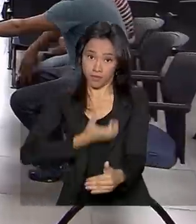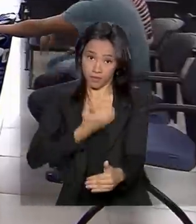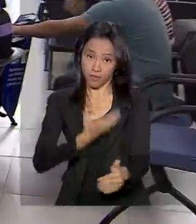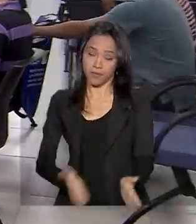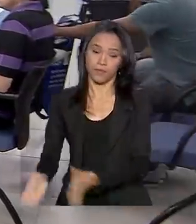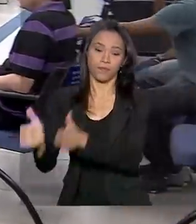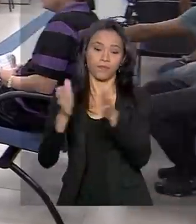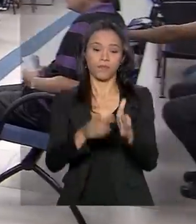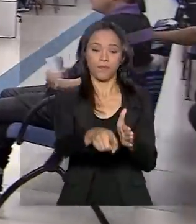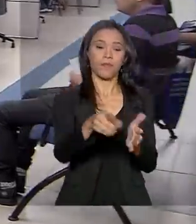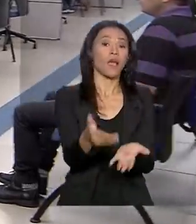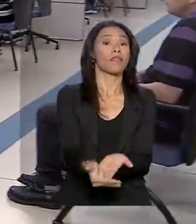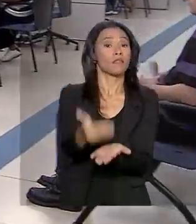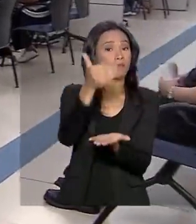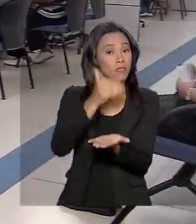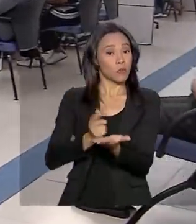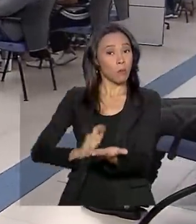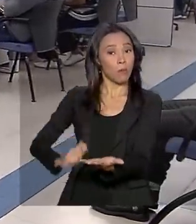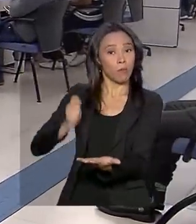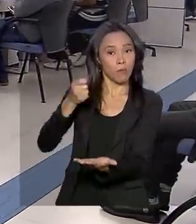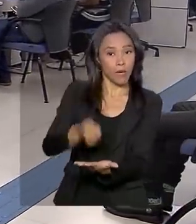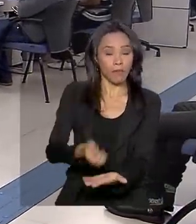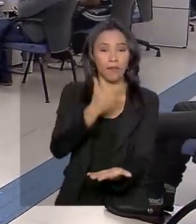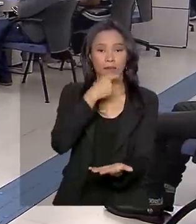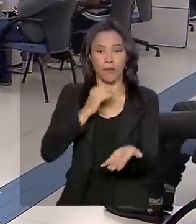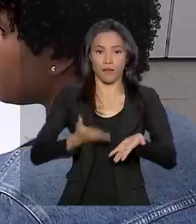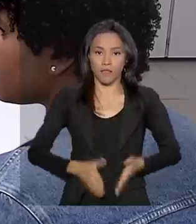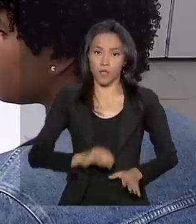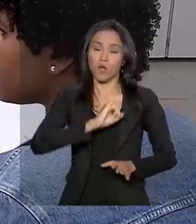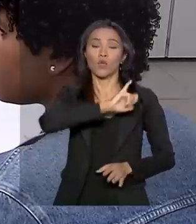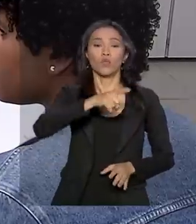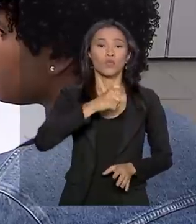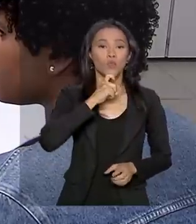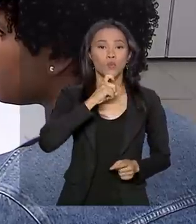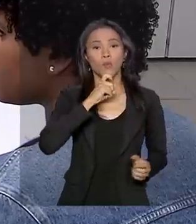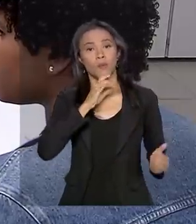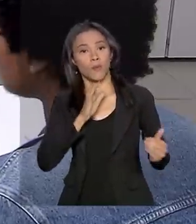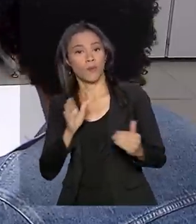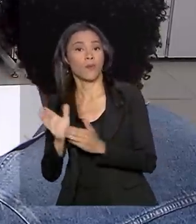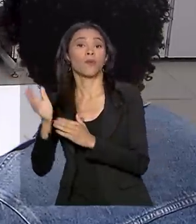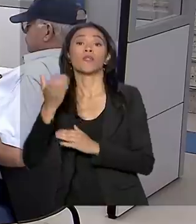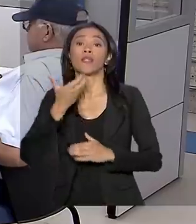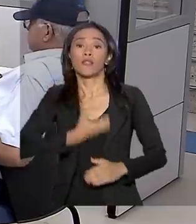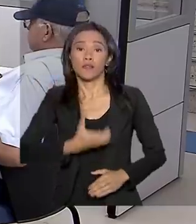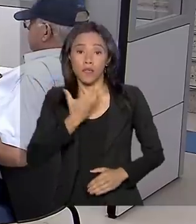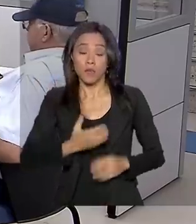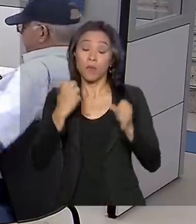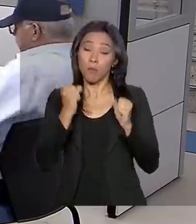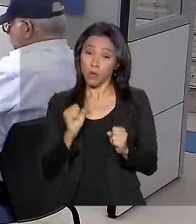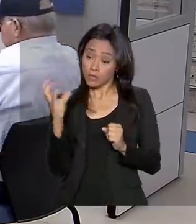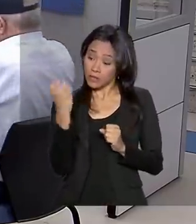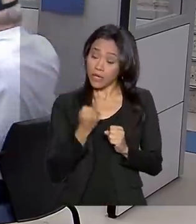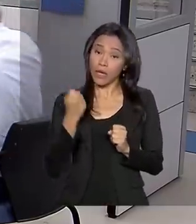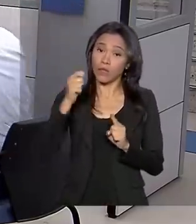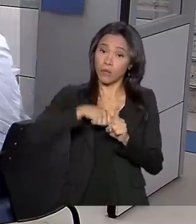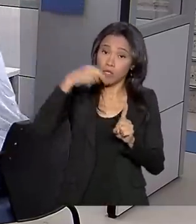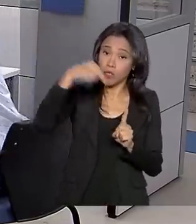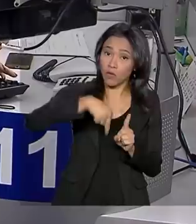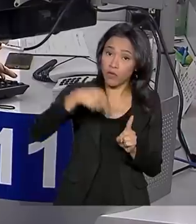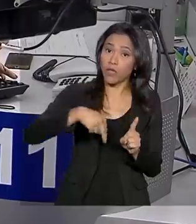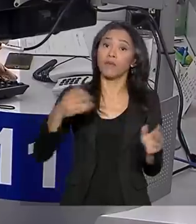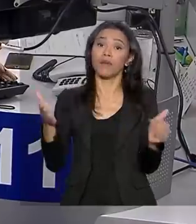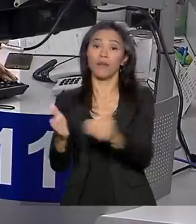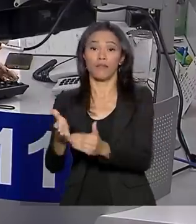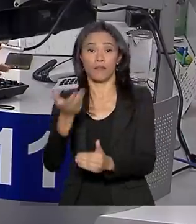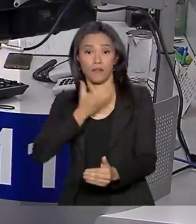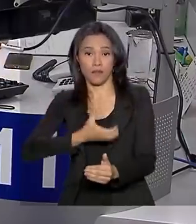Com a antecipação do pagamento, os nascidos entre julho e dezembro poderão acessar o benefício entre novembro e dezembro.